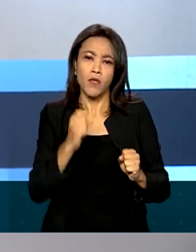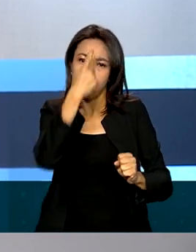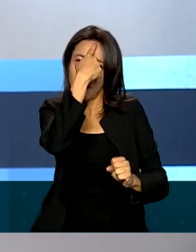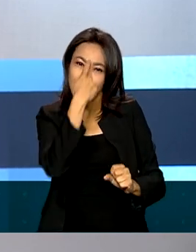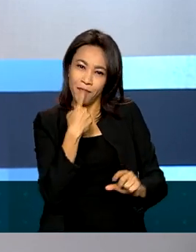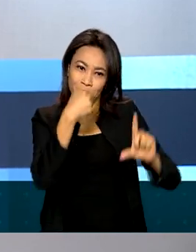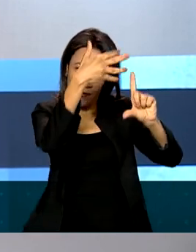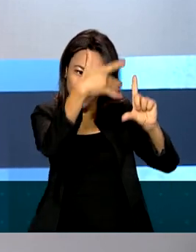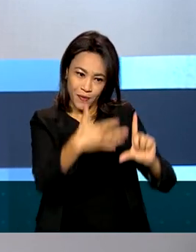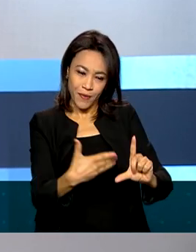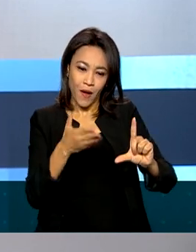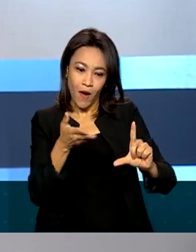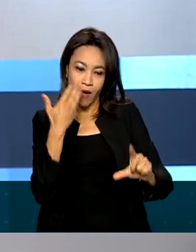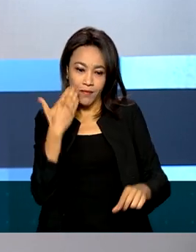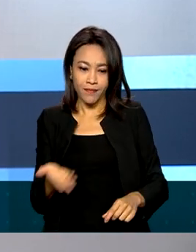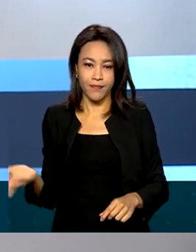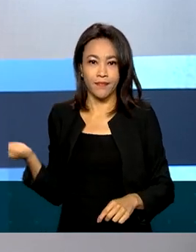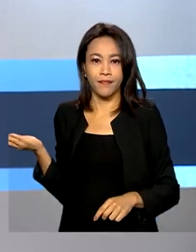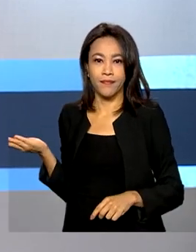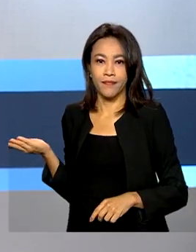do turista pelo site aí que aparece na sua tela.